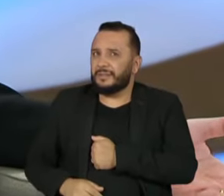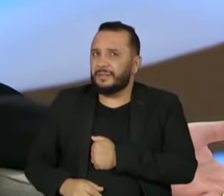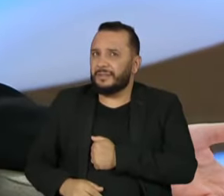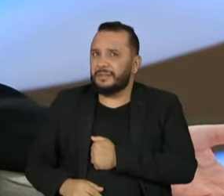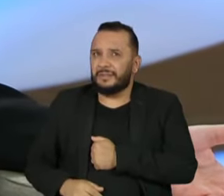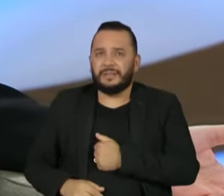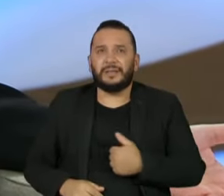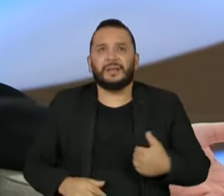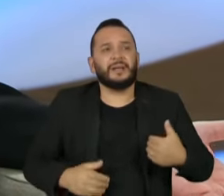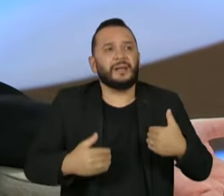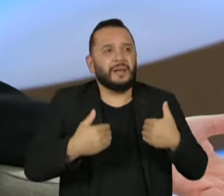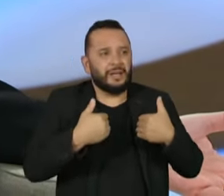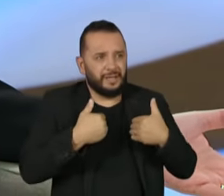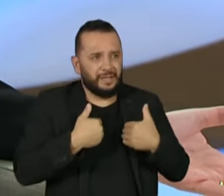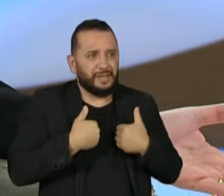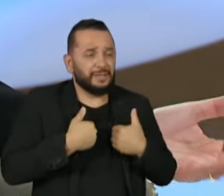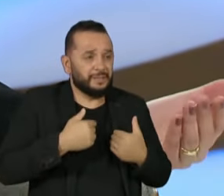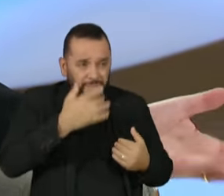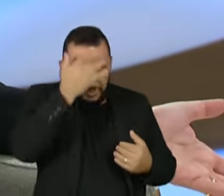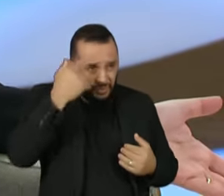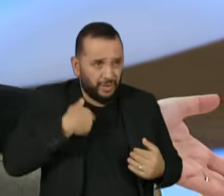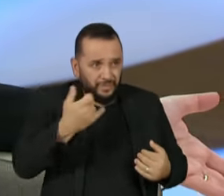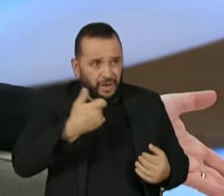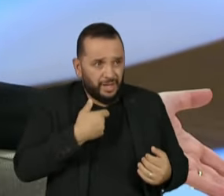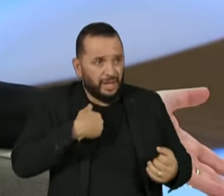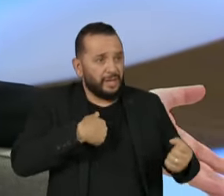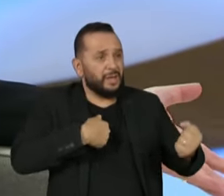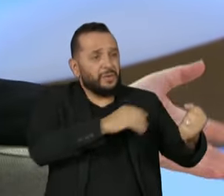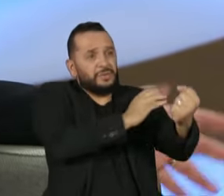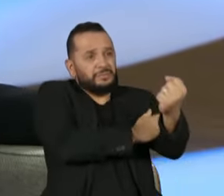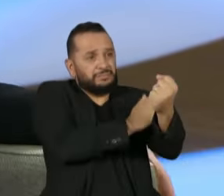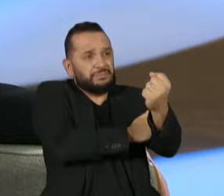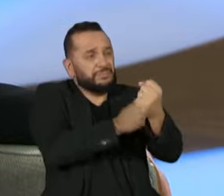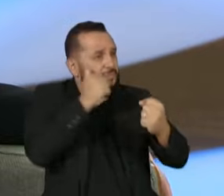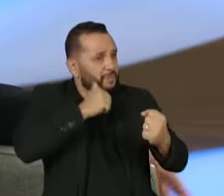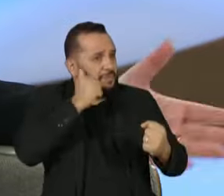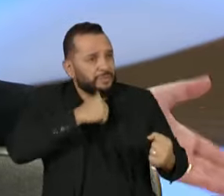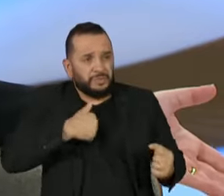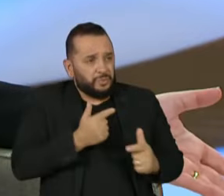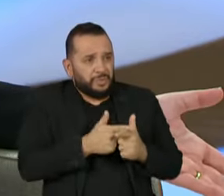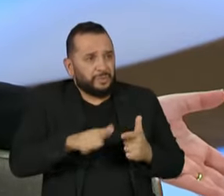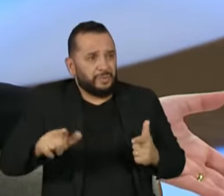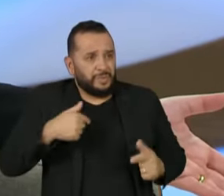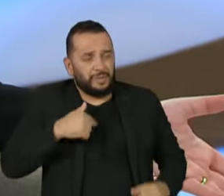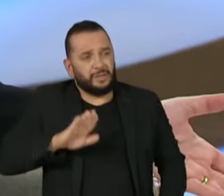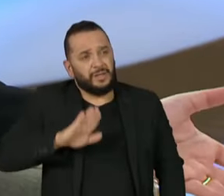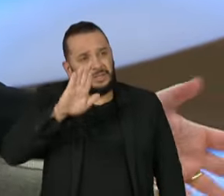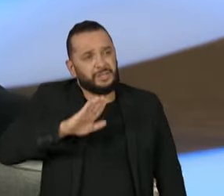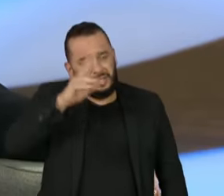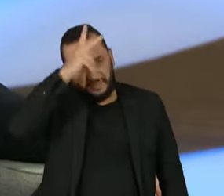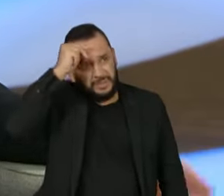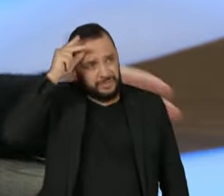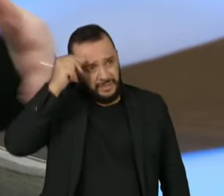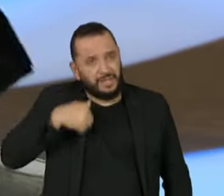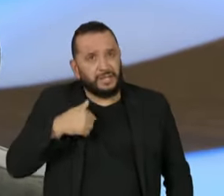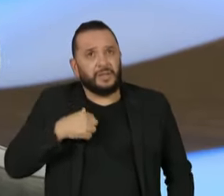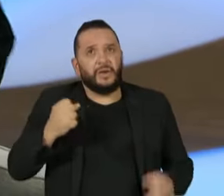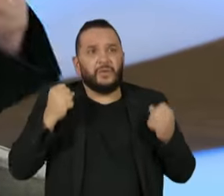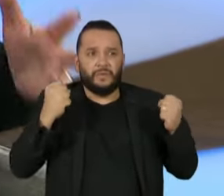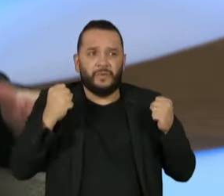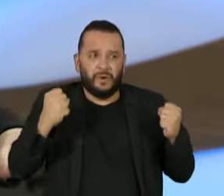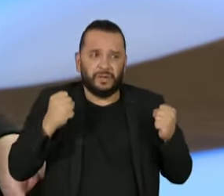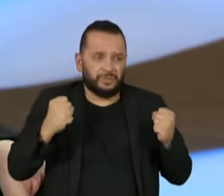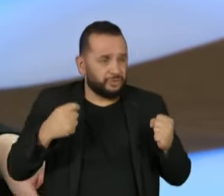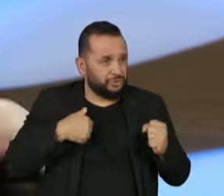Para mim, eu não tenho problema nenhum de ser chamada de feminista. Quando eu fui candidata à prefeita, e eu estava muito forte no meu mandato, porque eu tinha